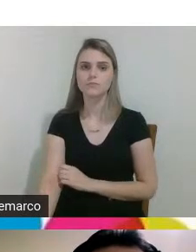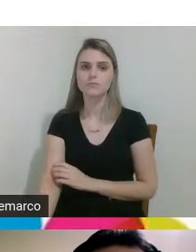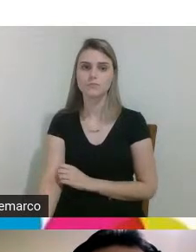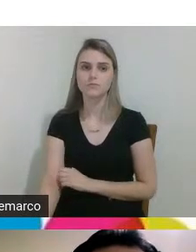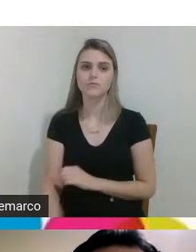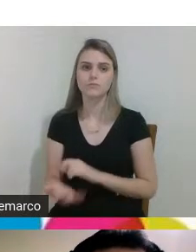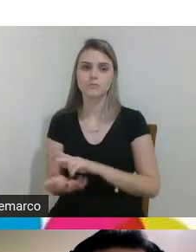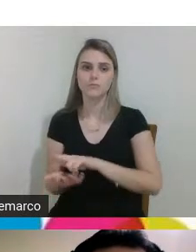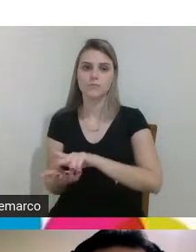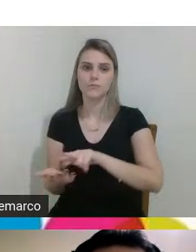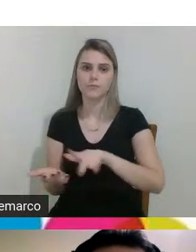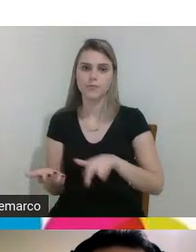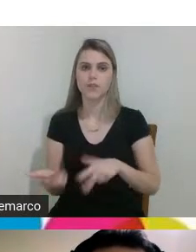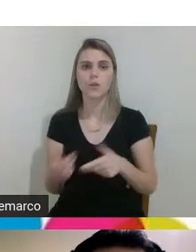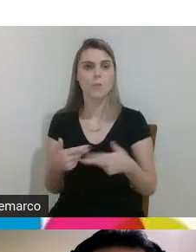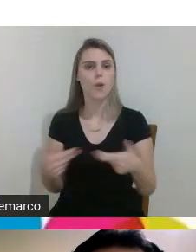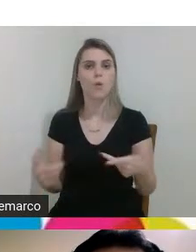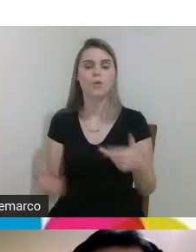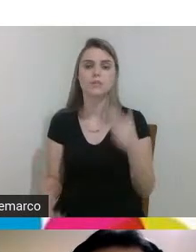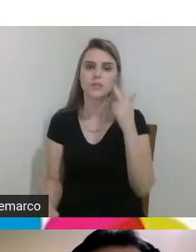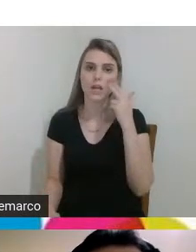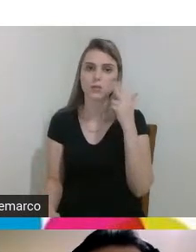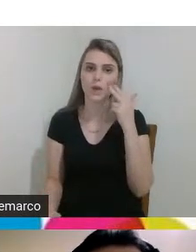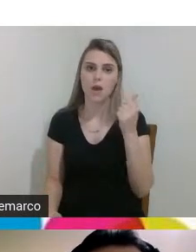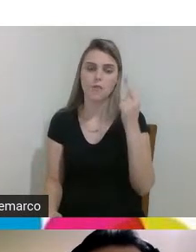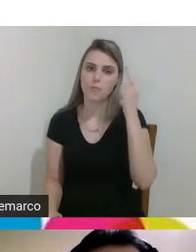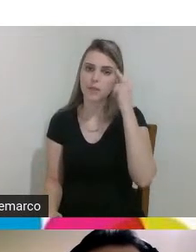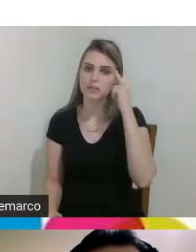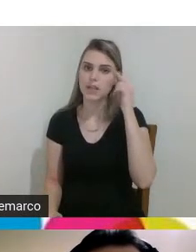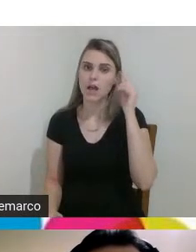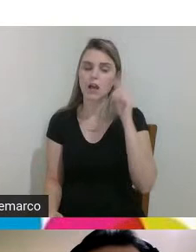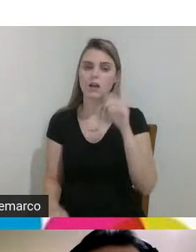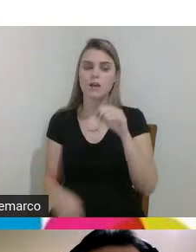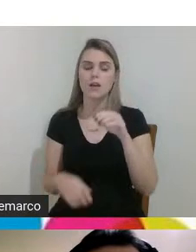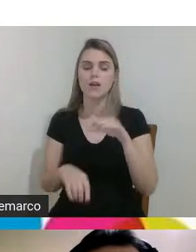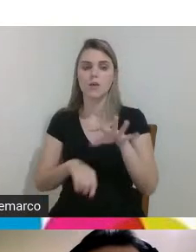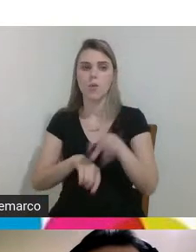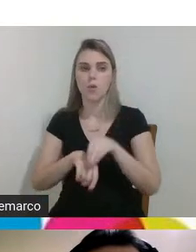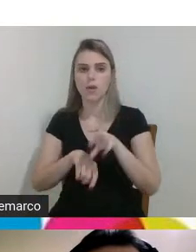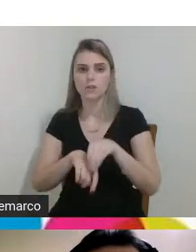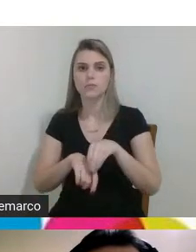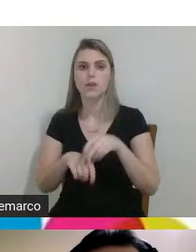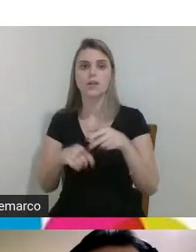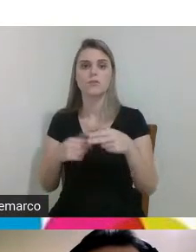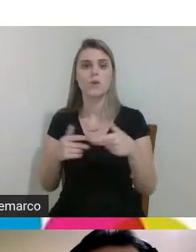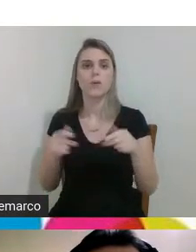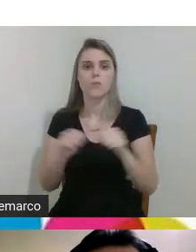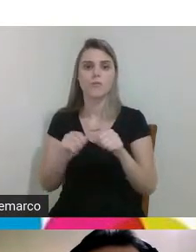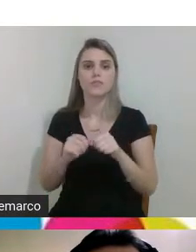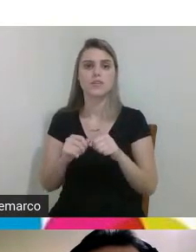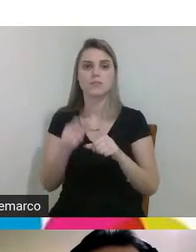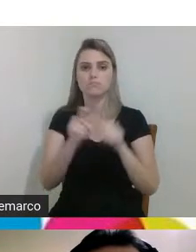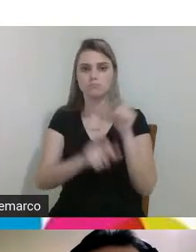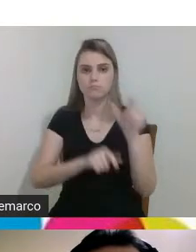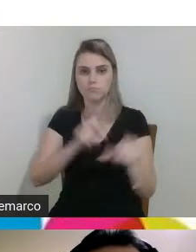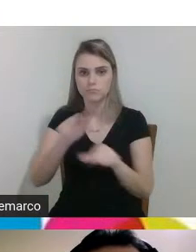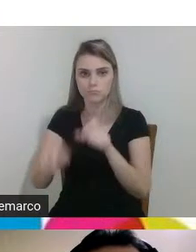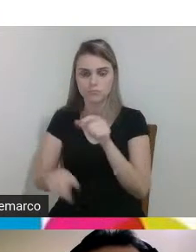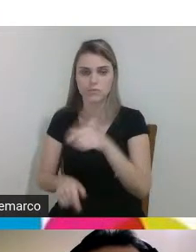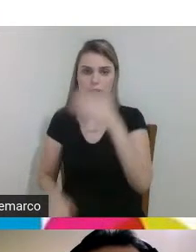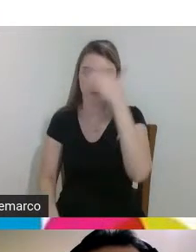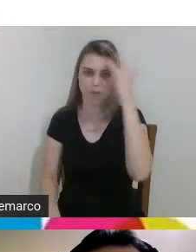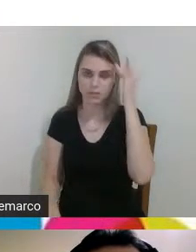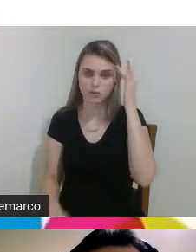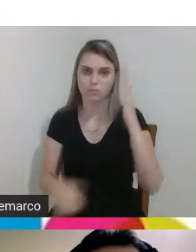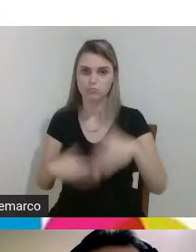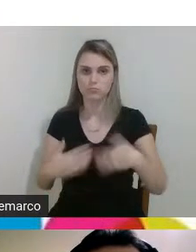vão pensar o conhecimento como um fator um elemento para promover a cidadania nas pessoas né e vão